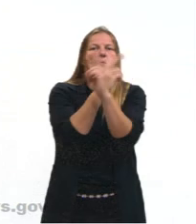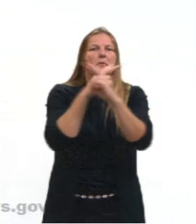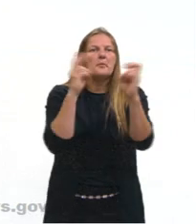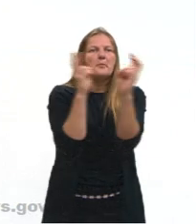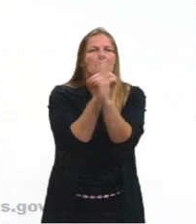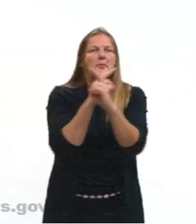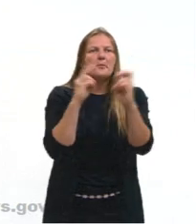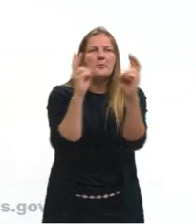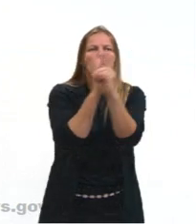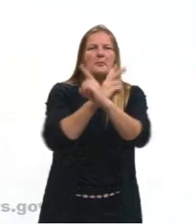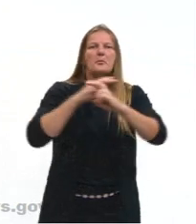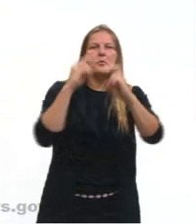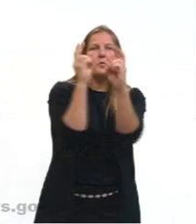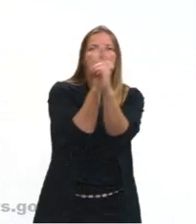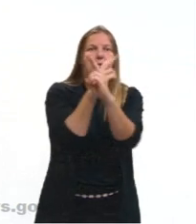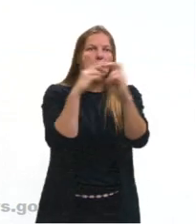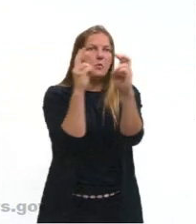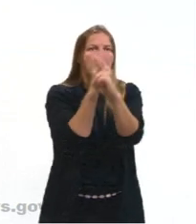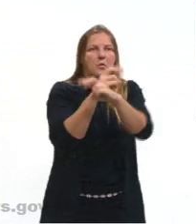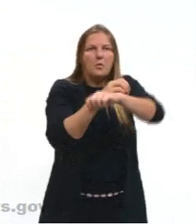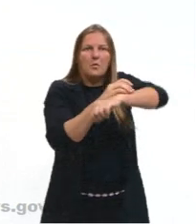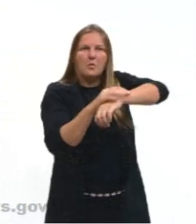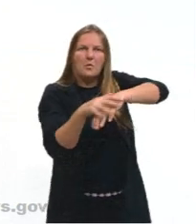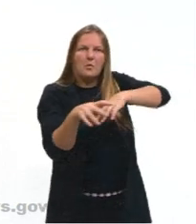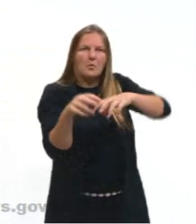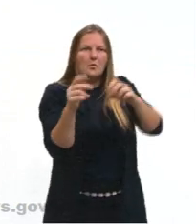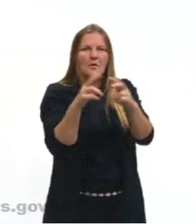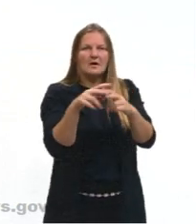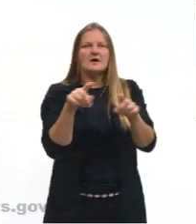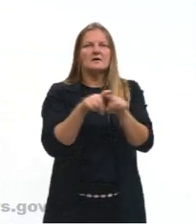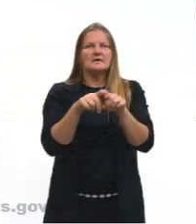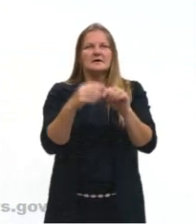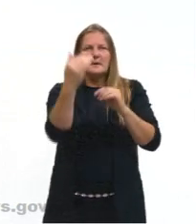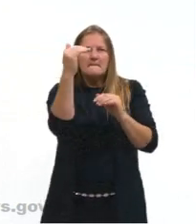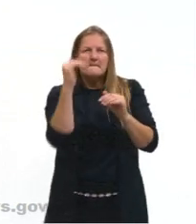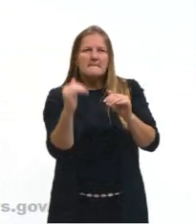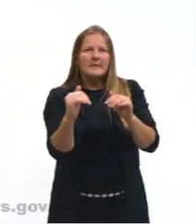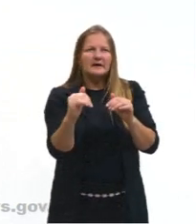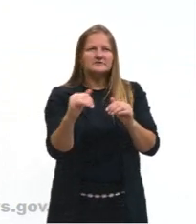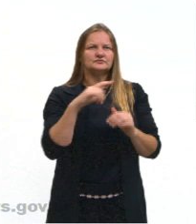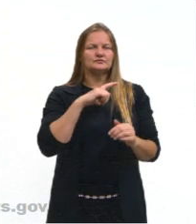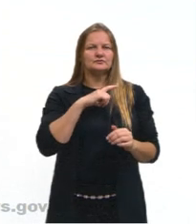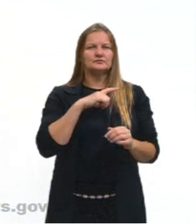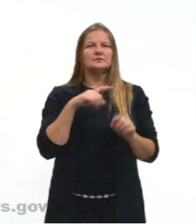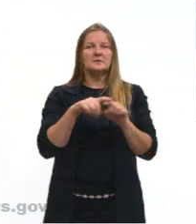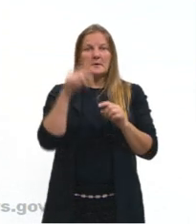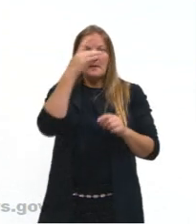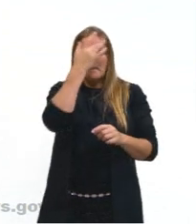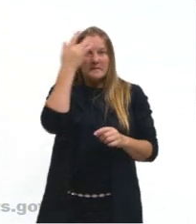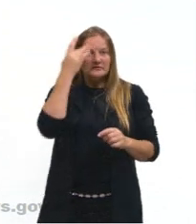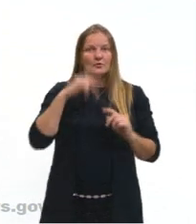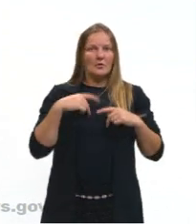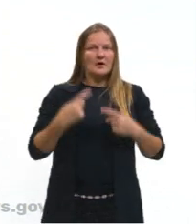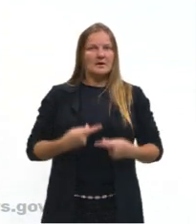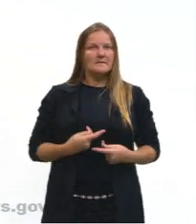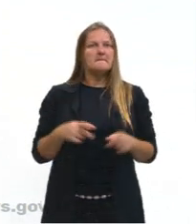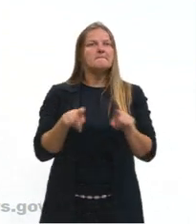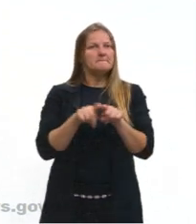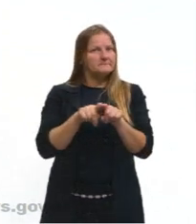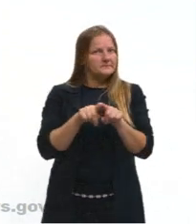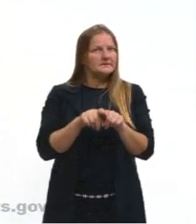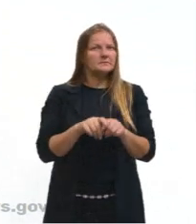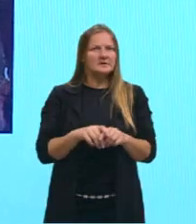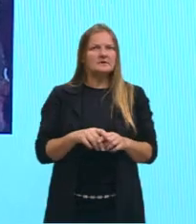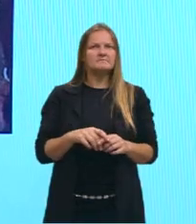E uma das questões, olha só, aqui embaixo está mostrando uma máquina, né? O ser humano, né? O homem também é um grande